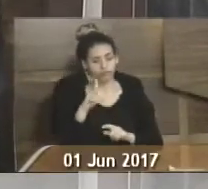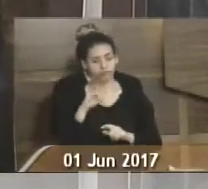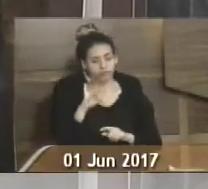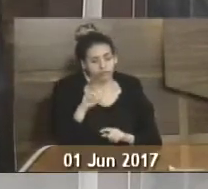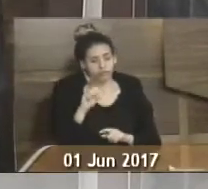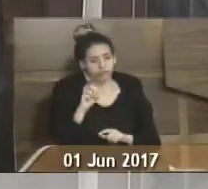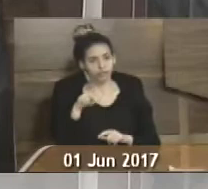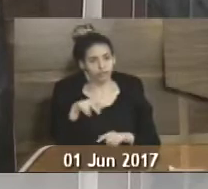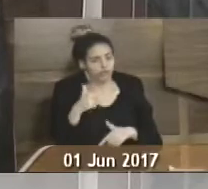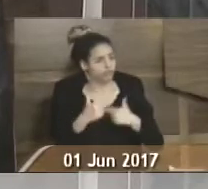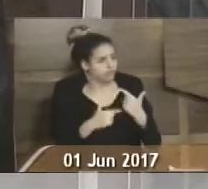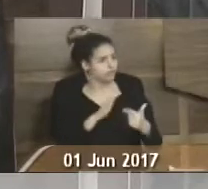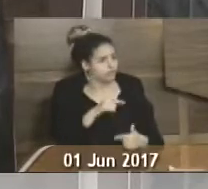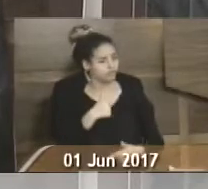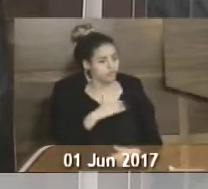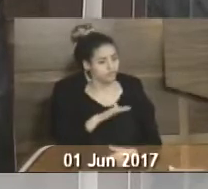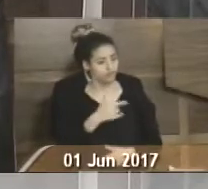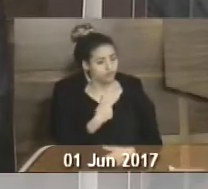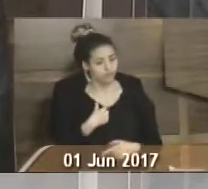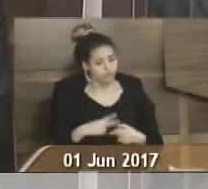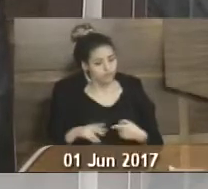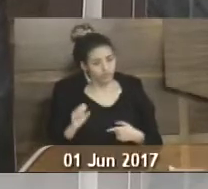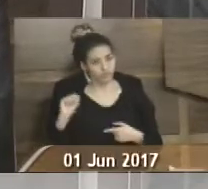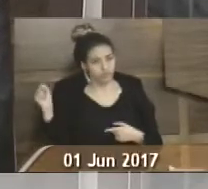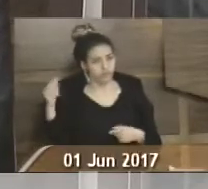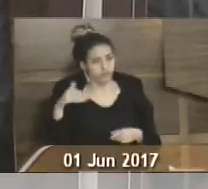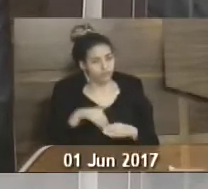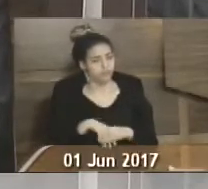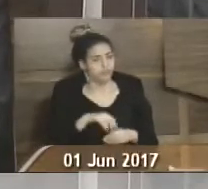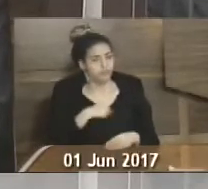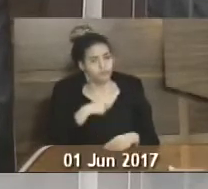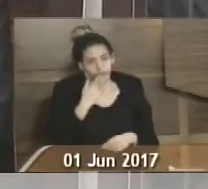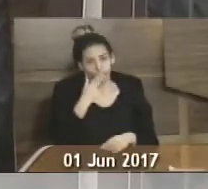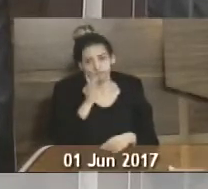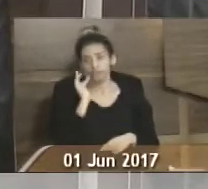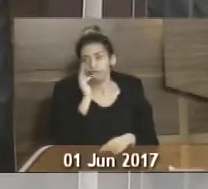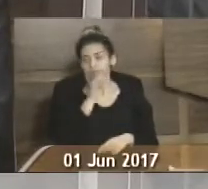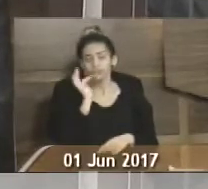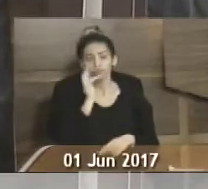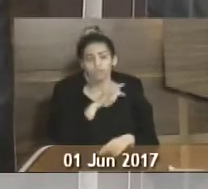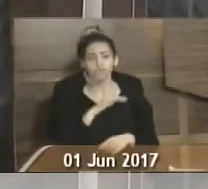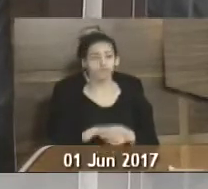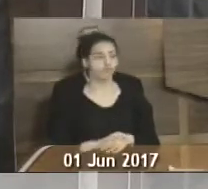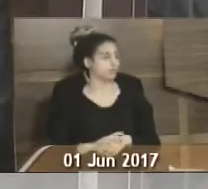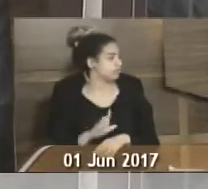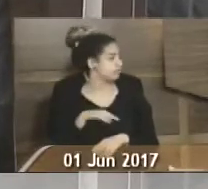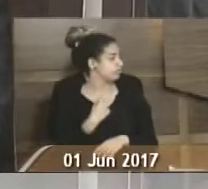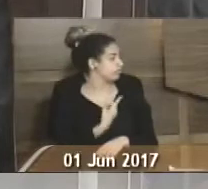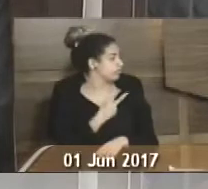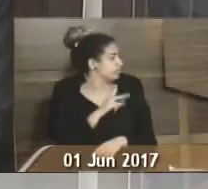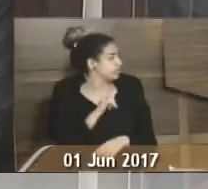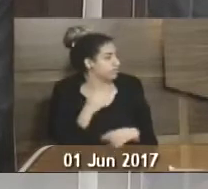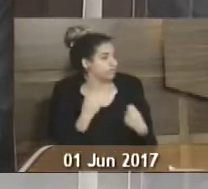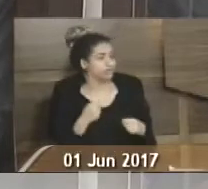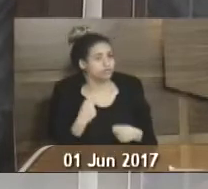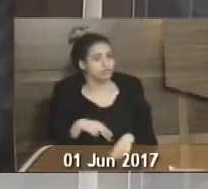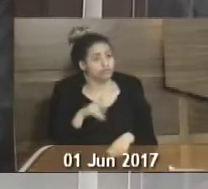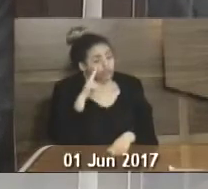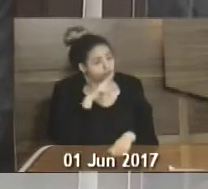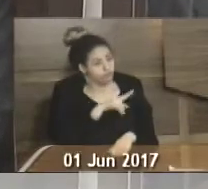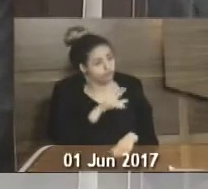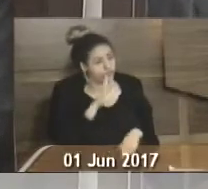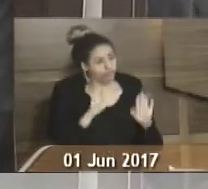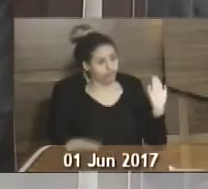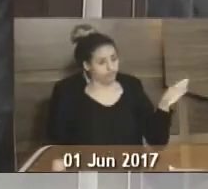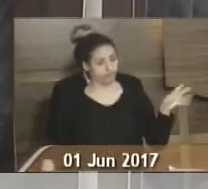Adilson, foi uma luta, quando eu ganhei a eleição e muito antes, eu dizia ao prefeito Fernando Jordão, vamos ter que rever o Hospital